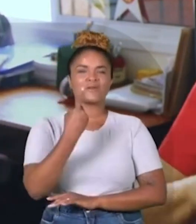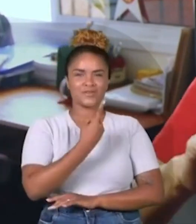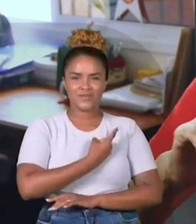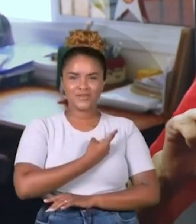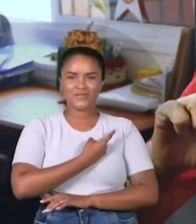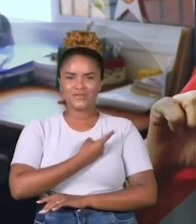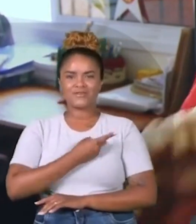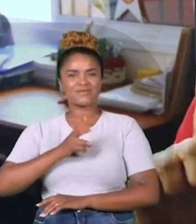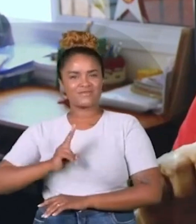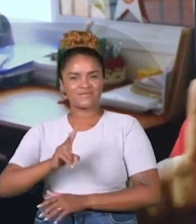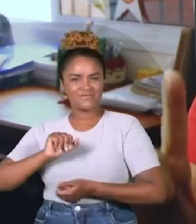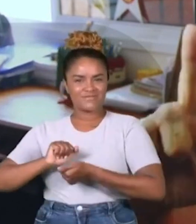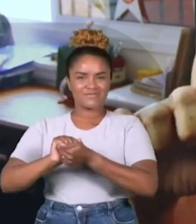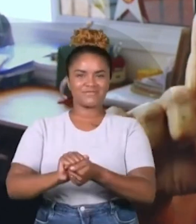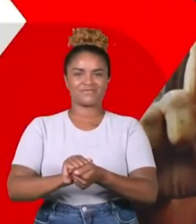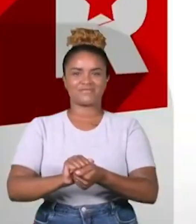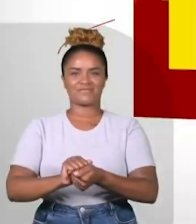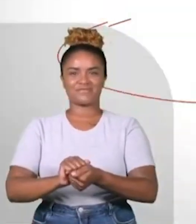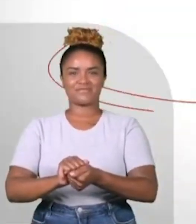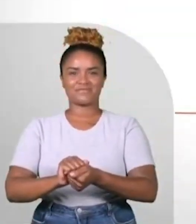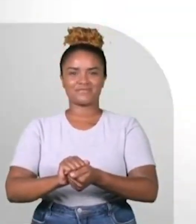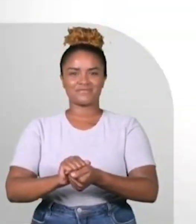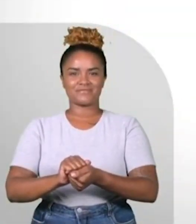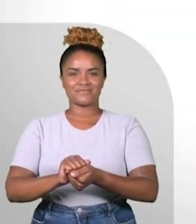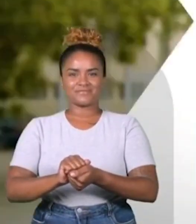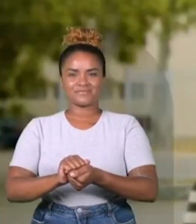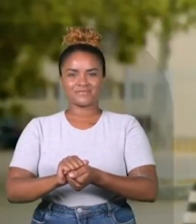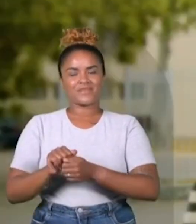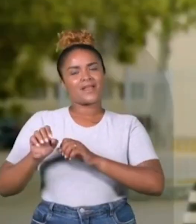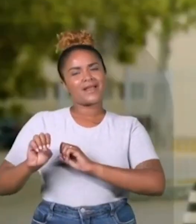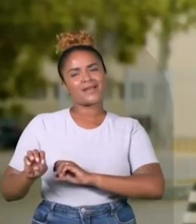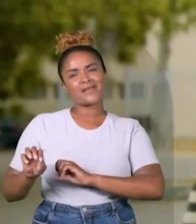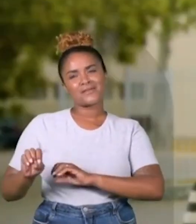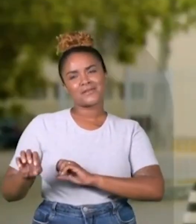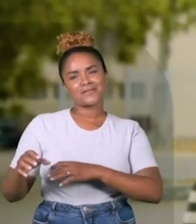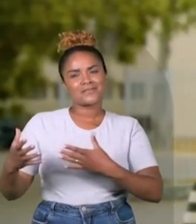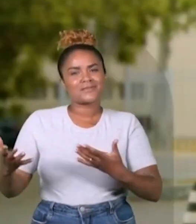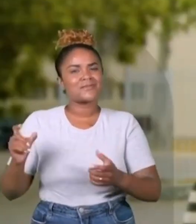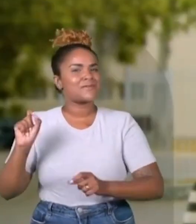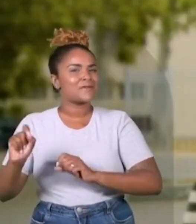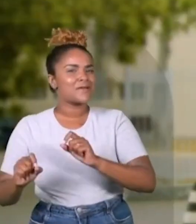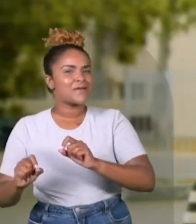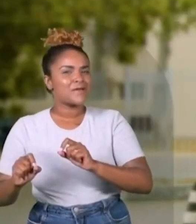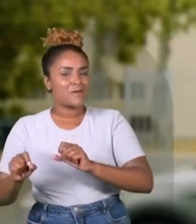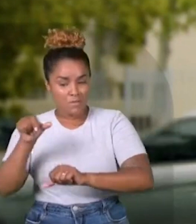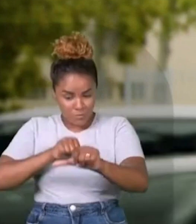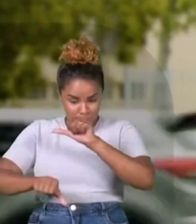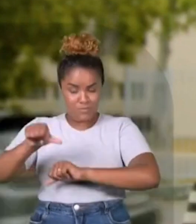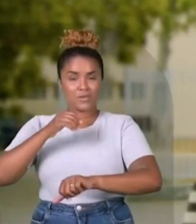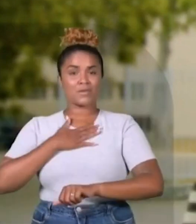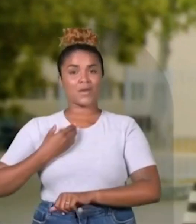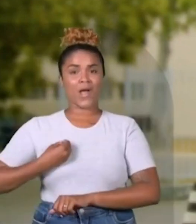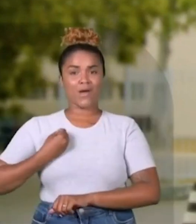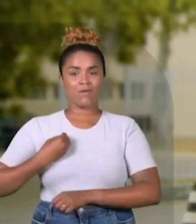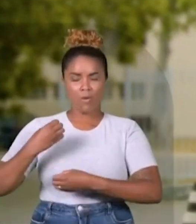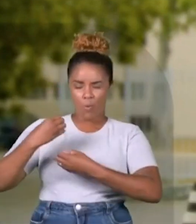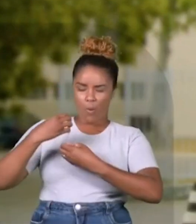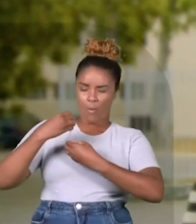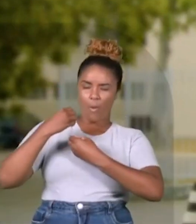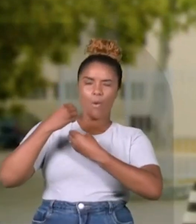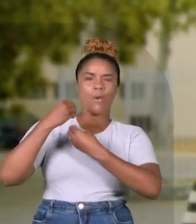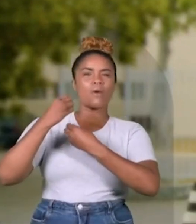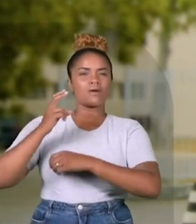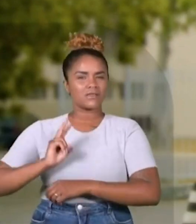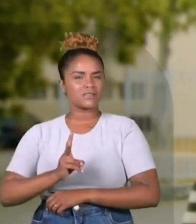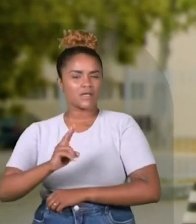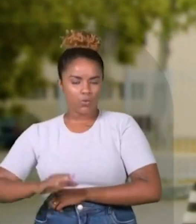nós vamos estar lá, junto com ele. A educação mudou a minha vida. Fiz de tudo para estudar, porque eu